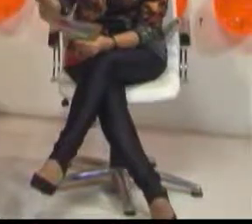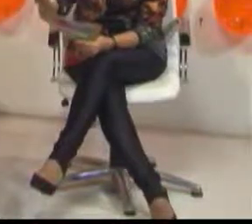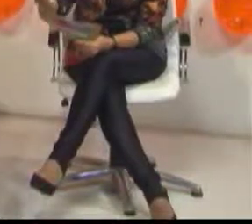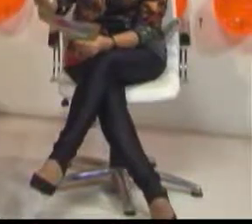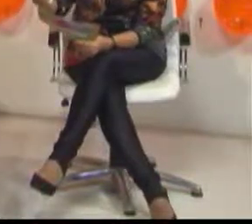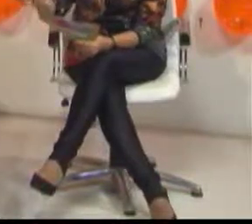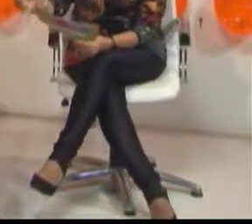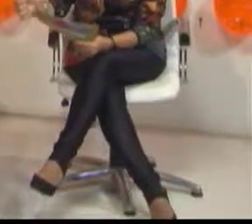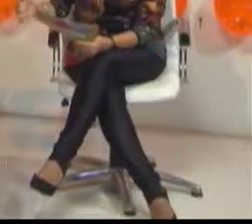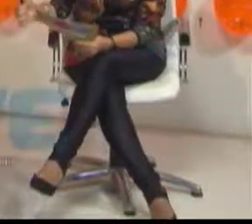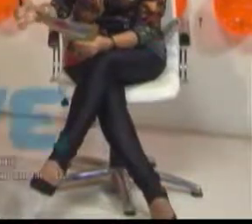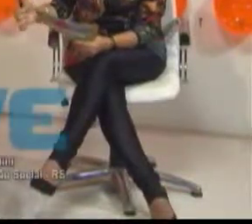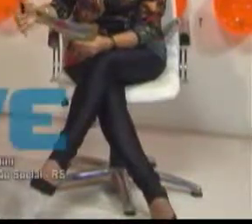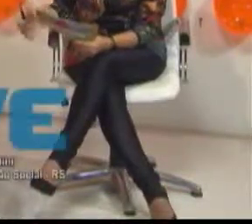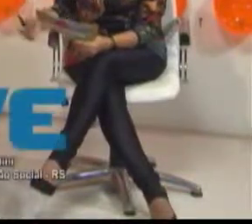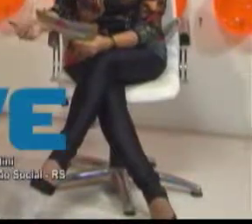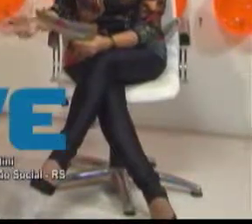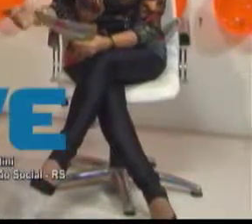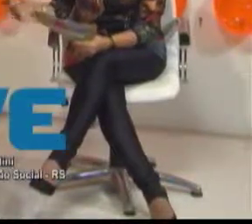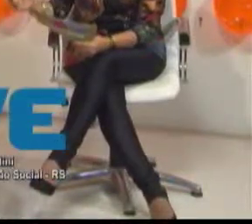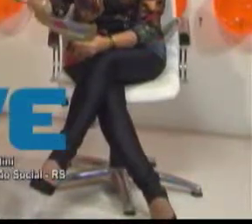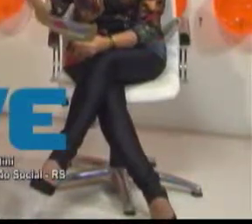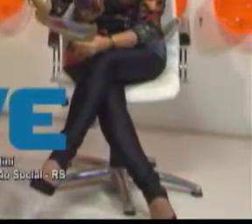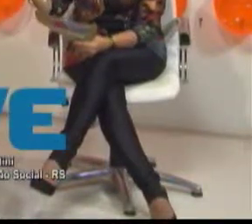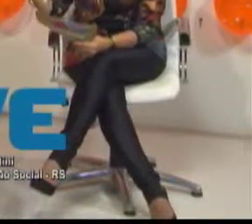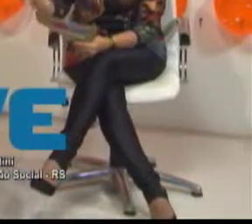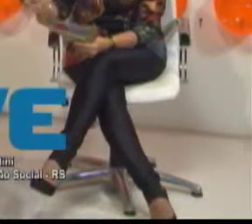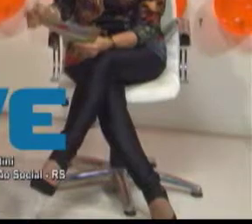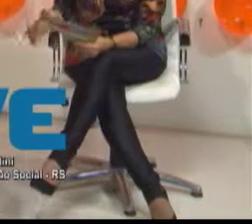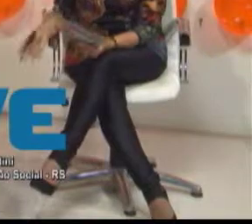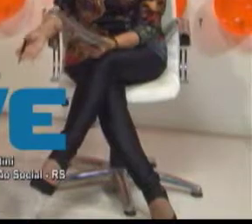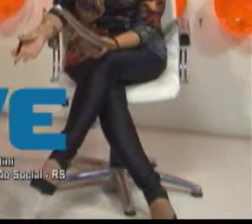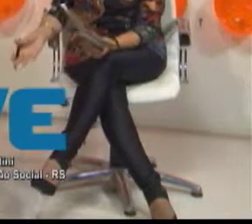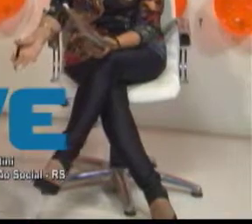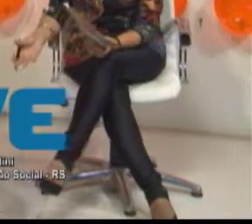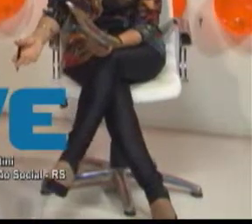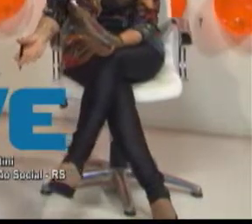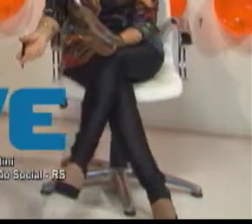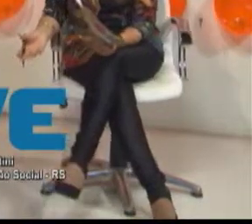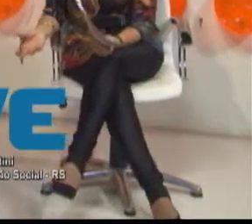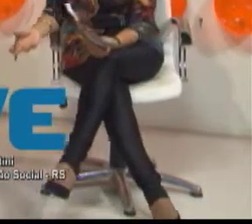Obrigado. Obrigado. Obrigado.